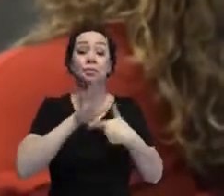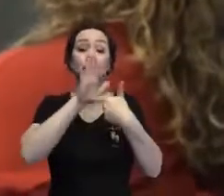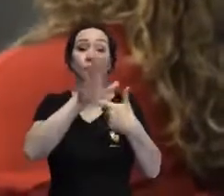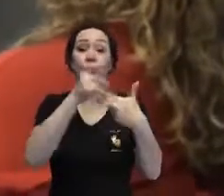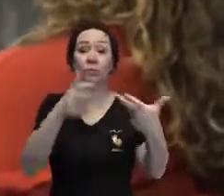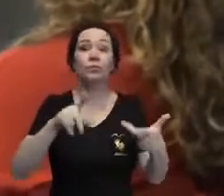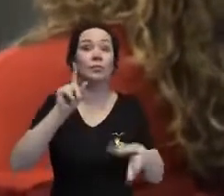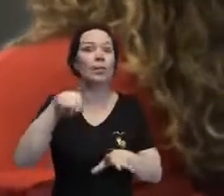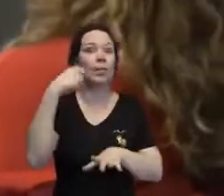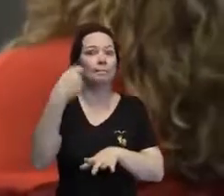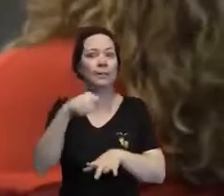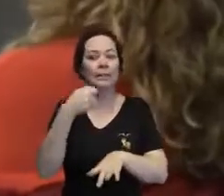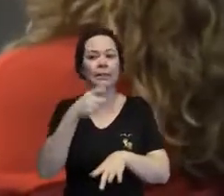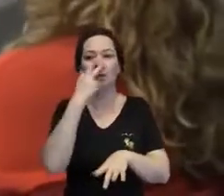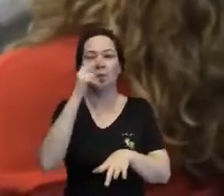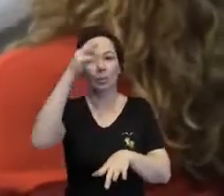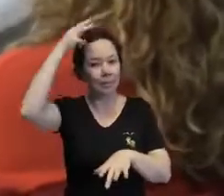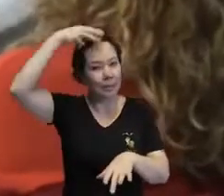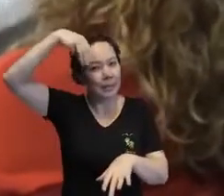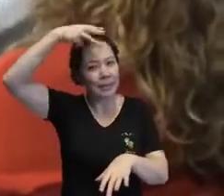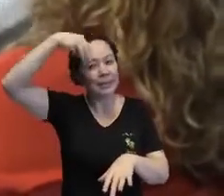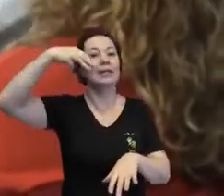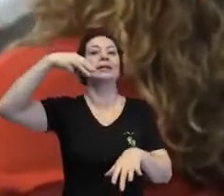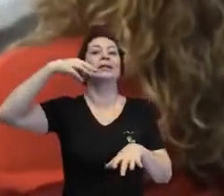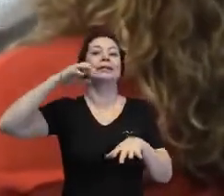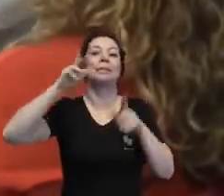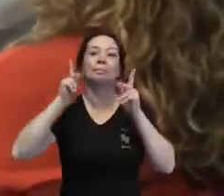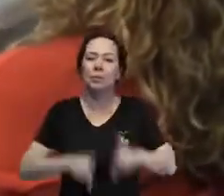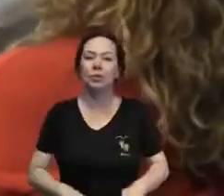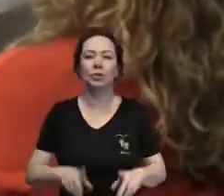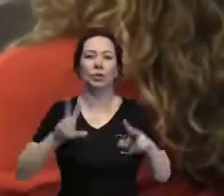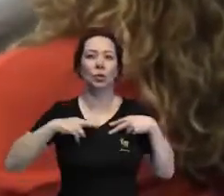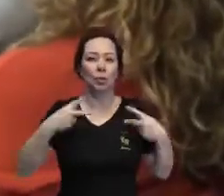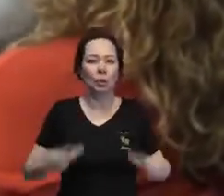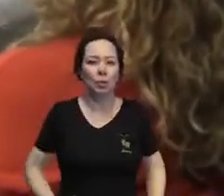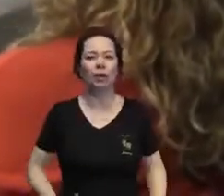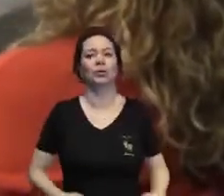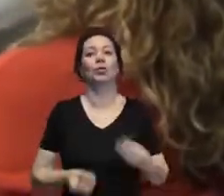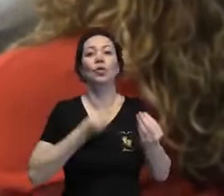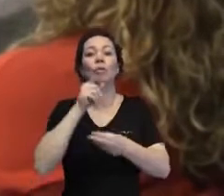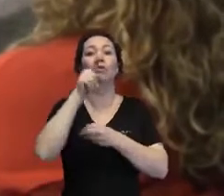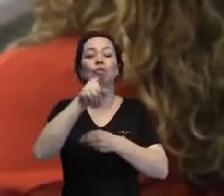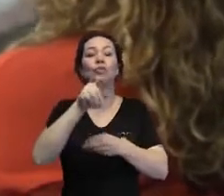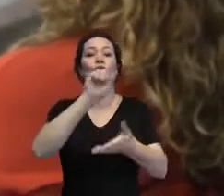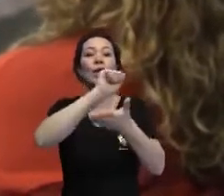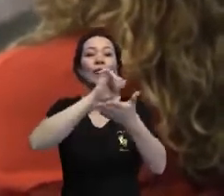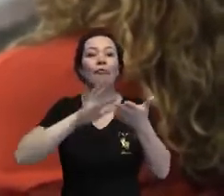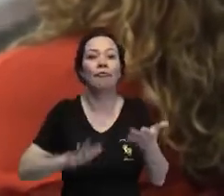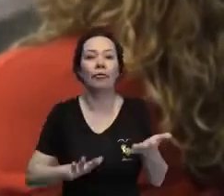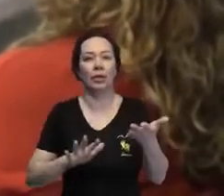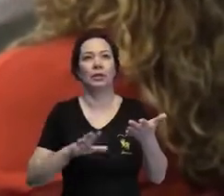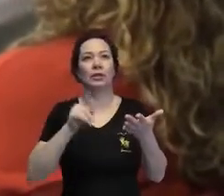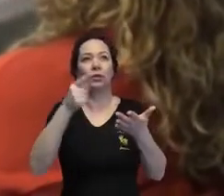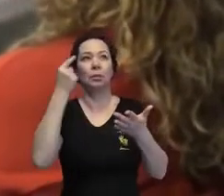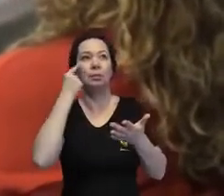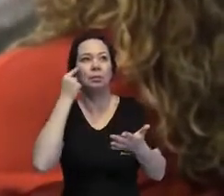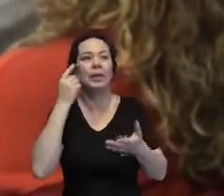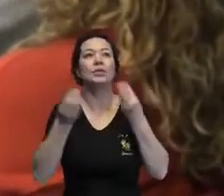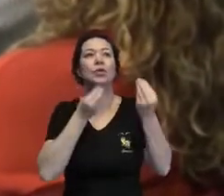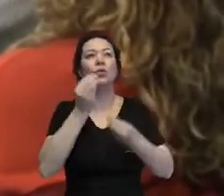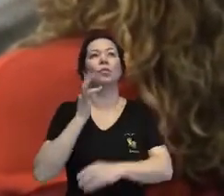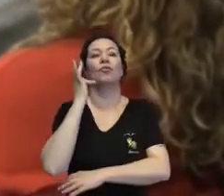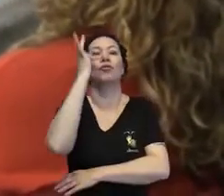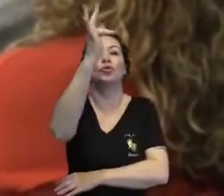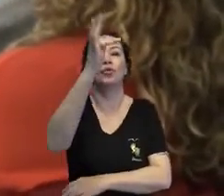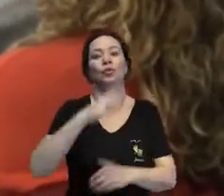necessário. A Mariana como pessoa, como ser humano. Como é que você avalia o nosso futuro? O que a gente está trazendo